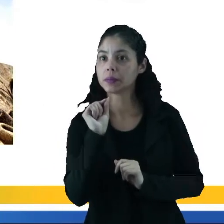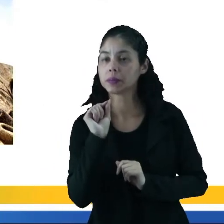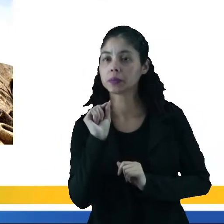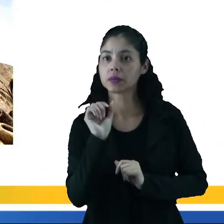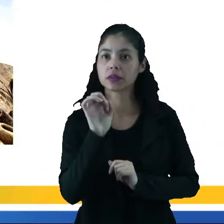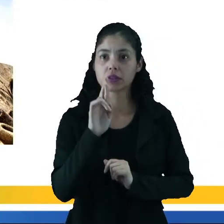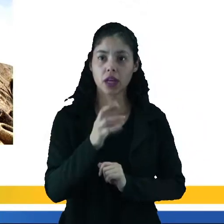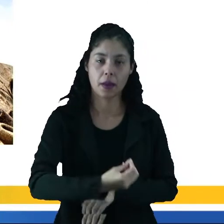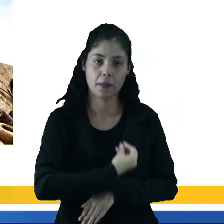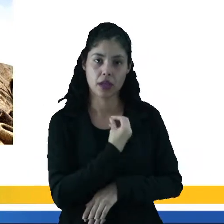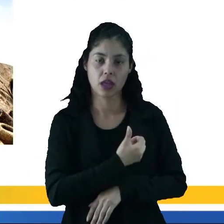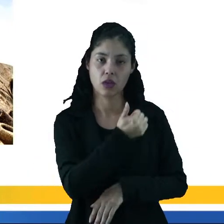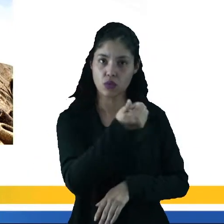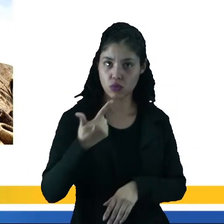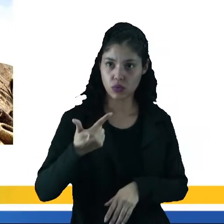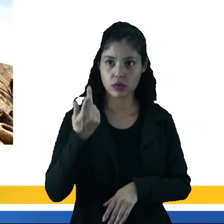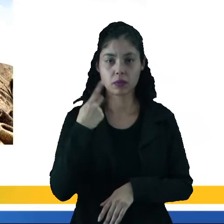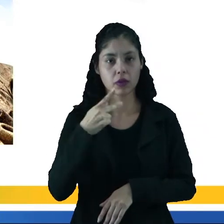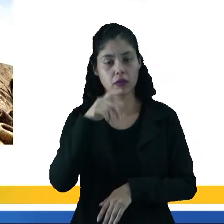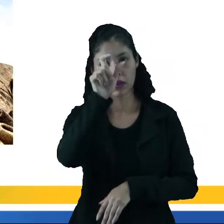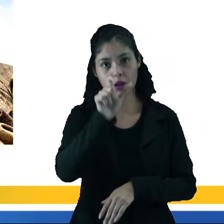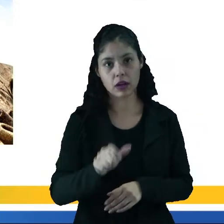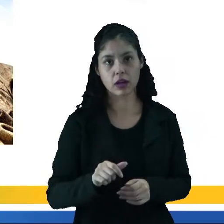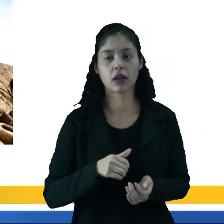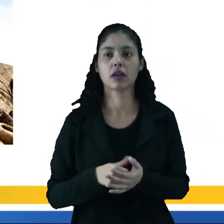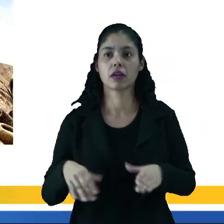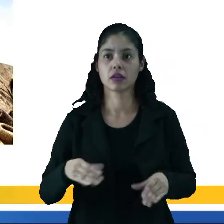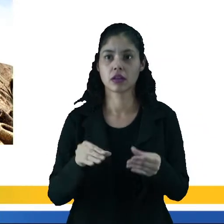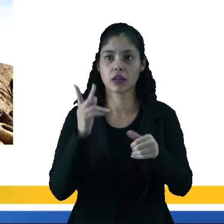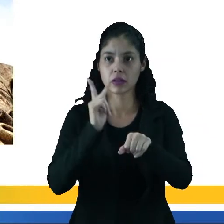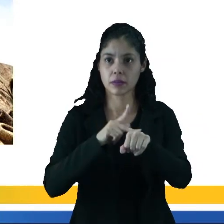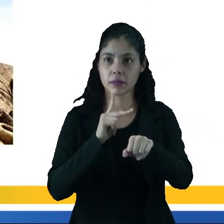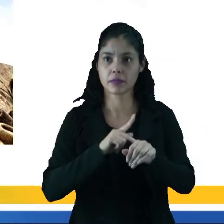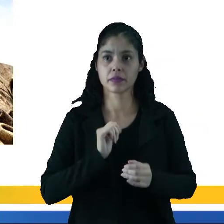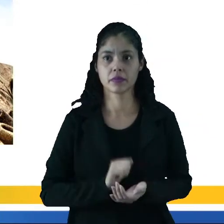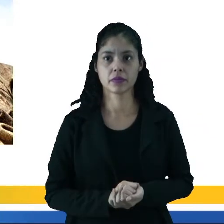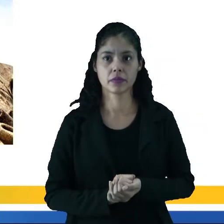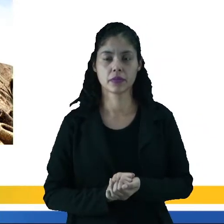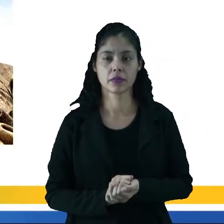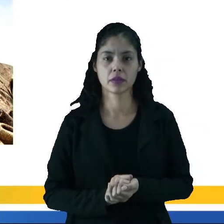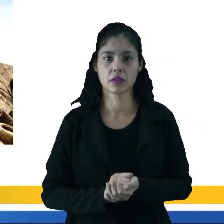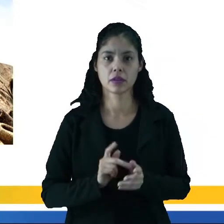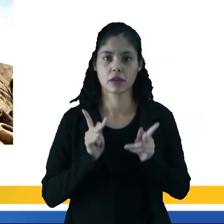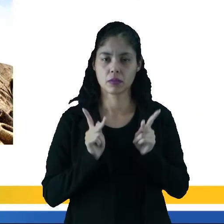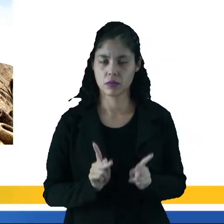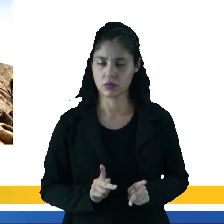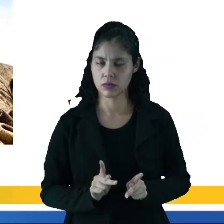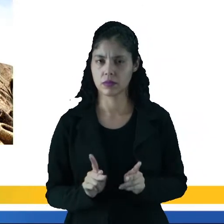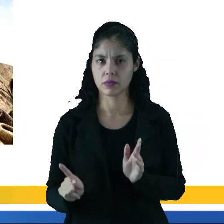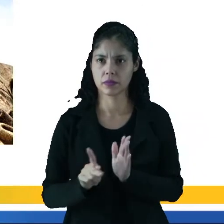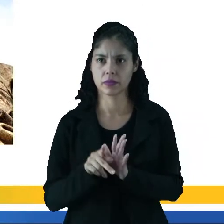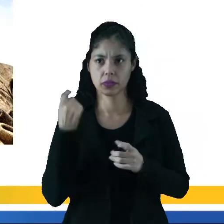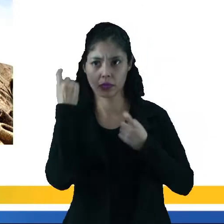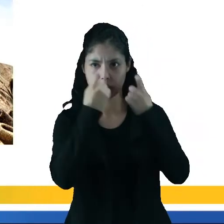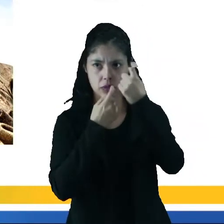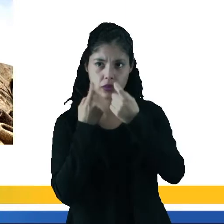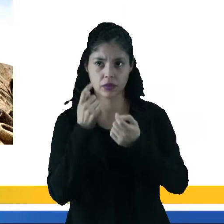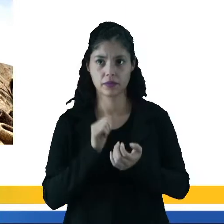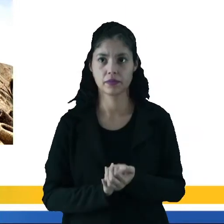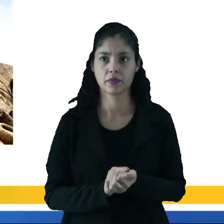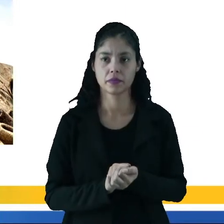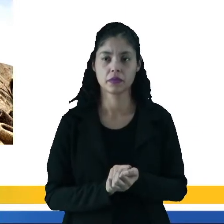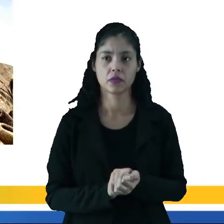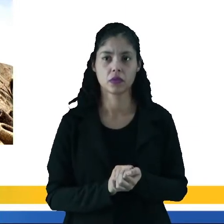santuário tem a presença dos doze profetas em pedra sabão, que estão em posições distintas. E seus gestos se